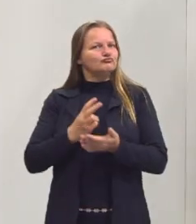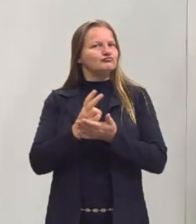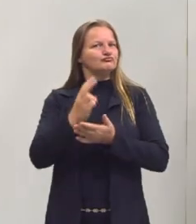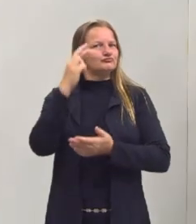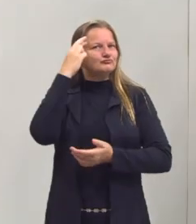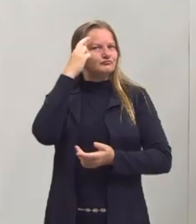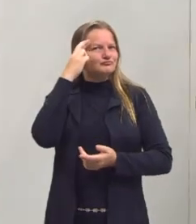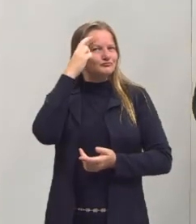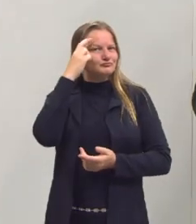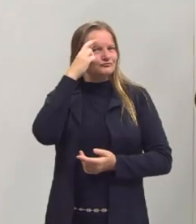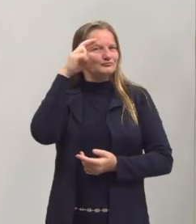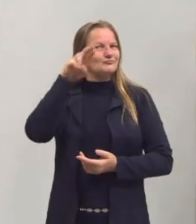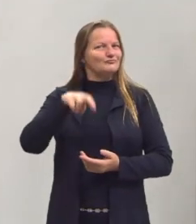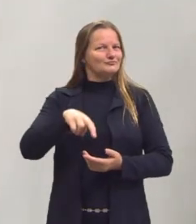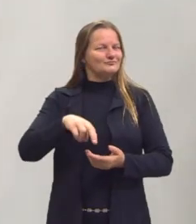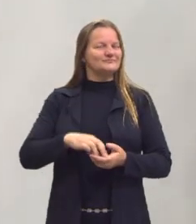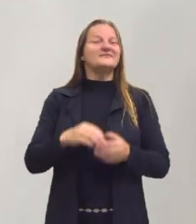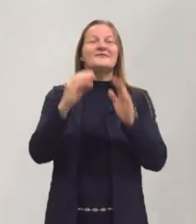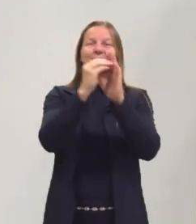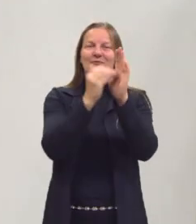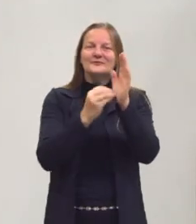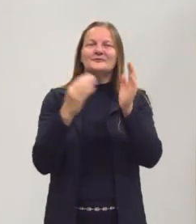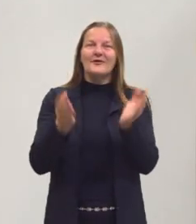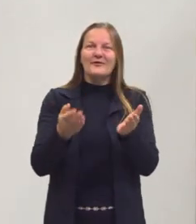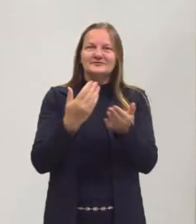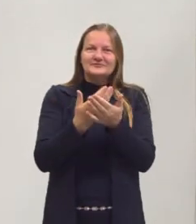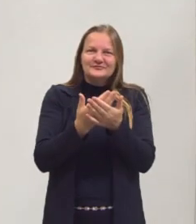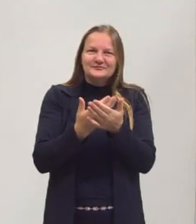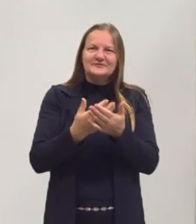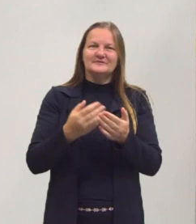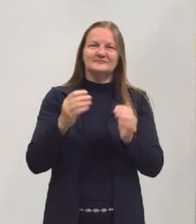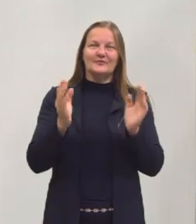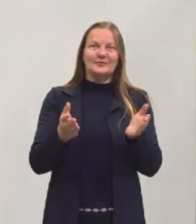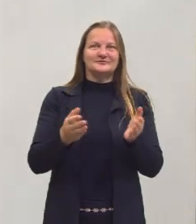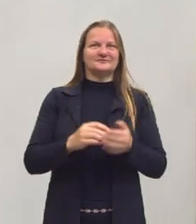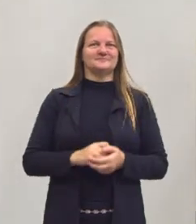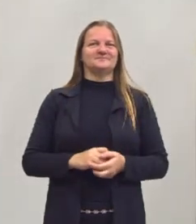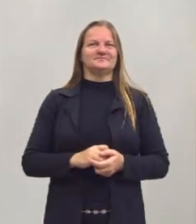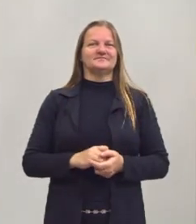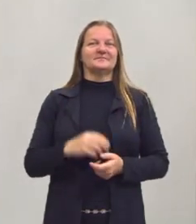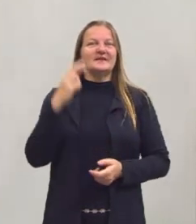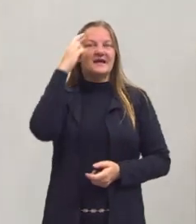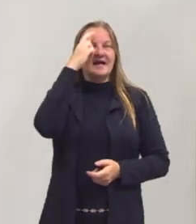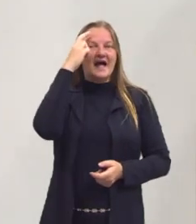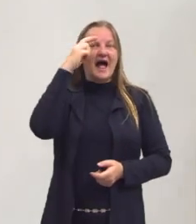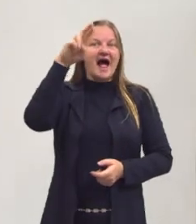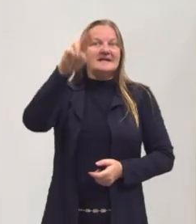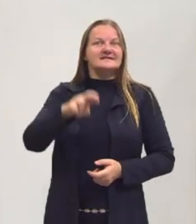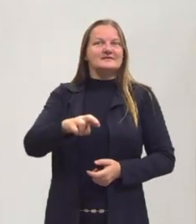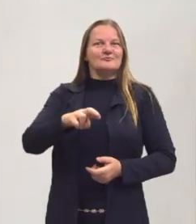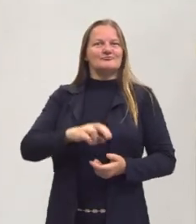nessa relação com o conteúdo que a gente vai estudar na nossa aula de hoje, que é a razão.